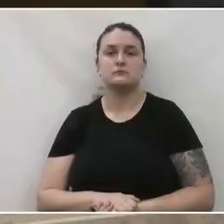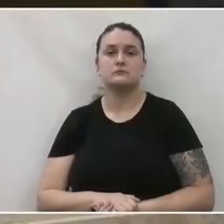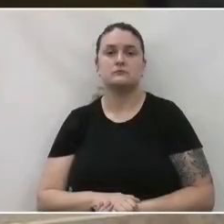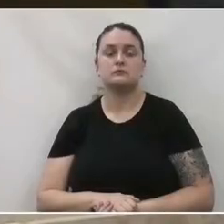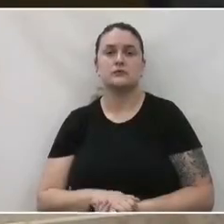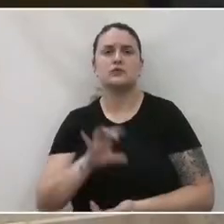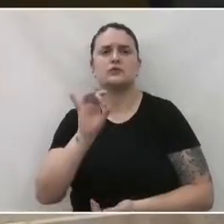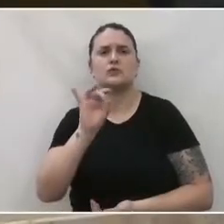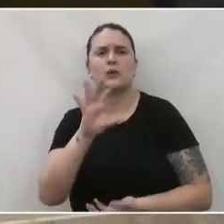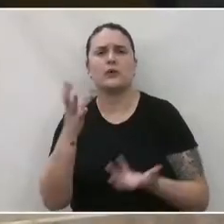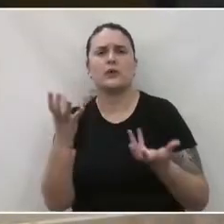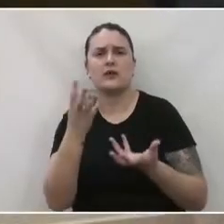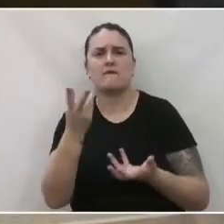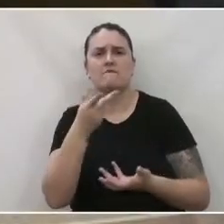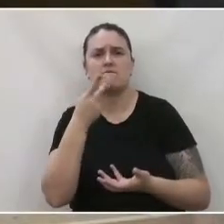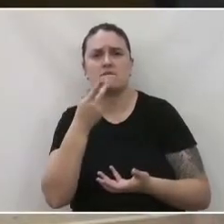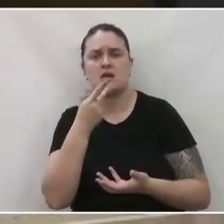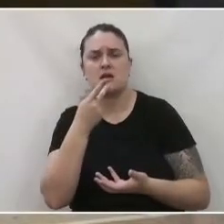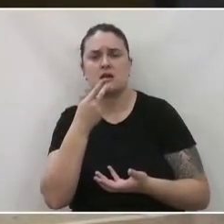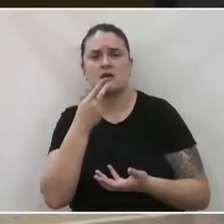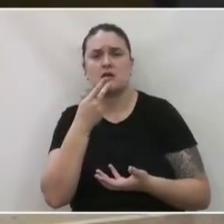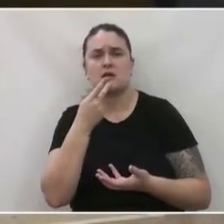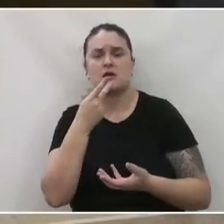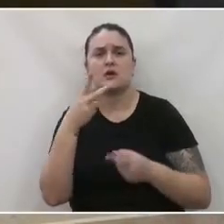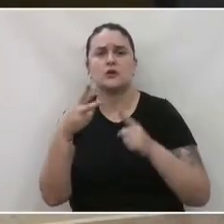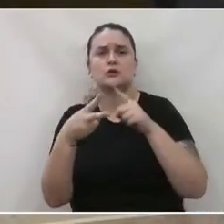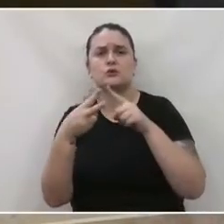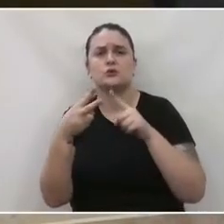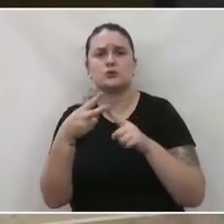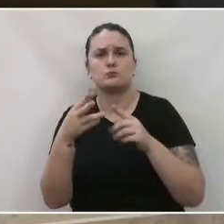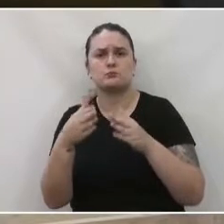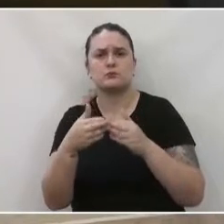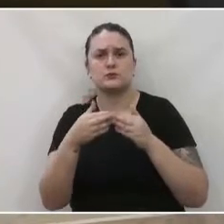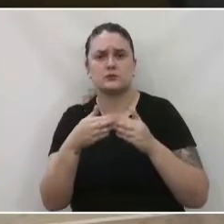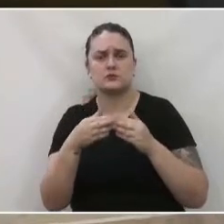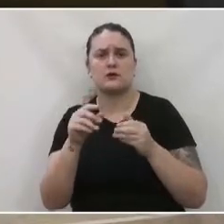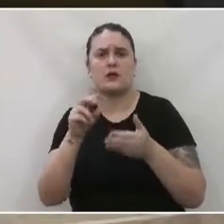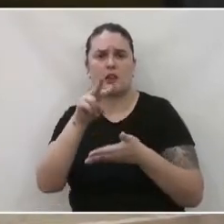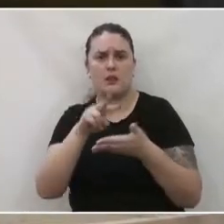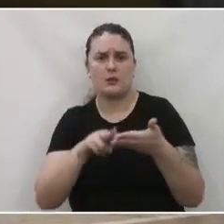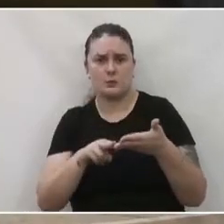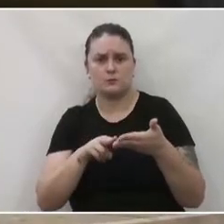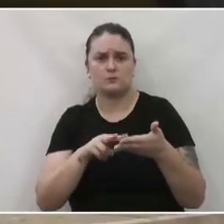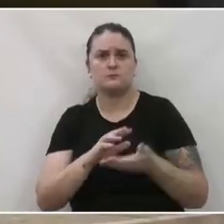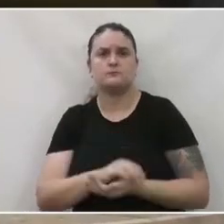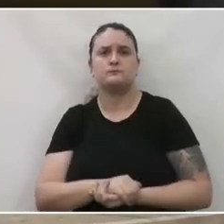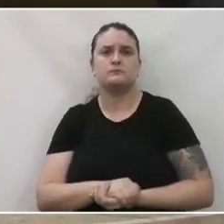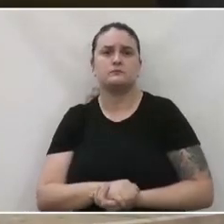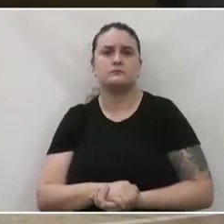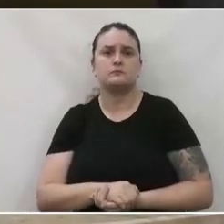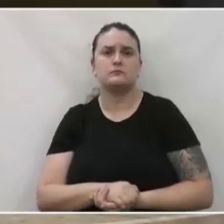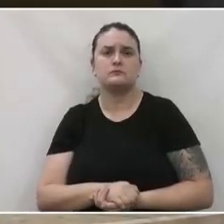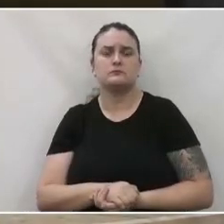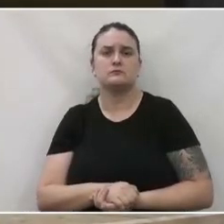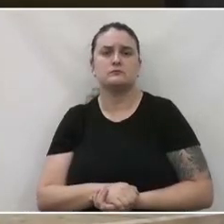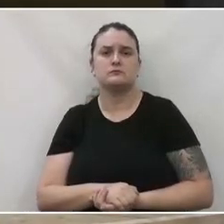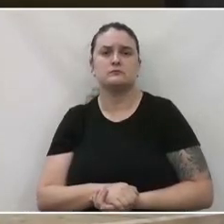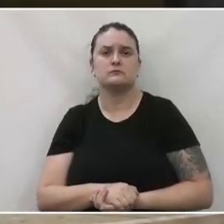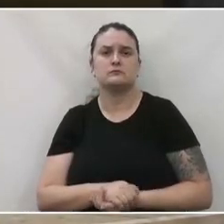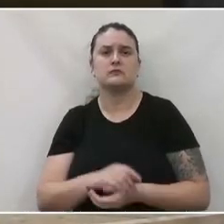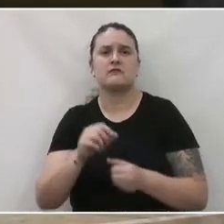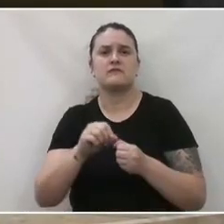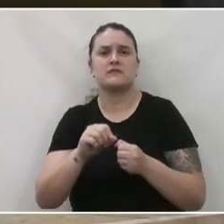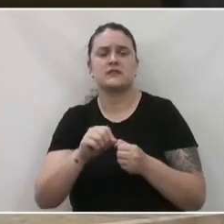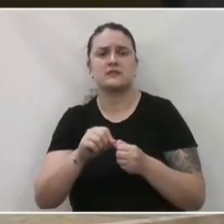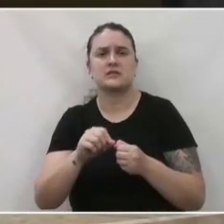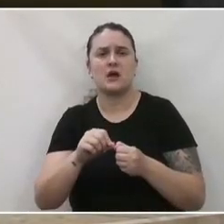Eu só queria falar hoje sobre aquelas duas indicações ali que foi lida, né? Que é dessa ampliada